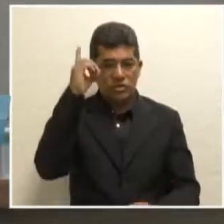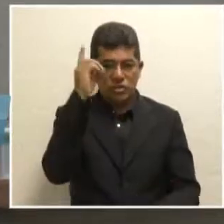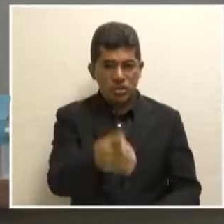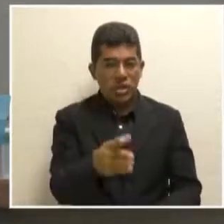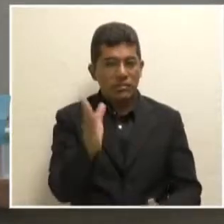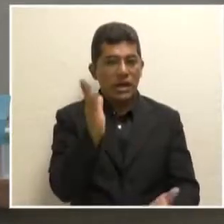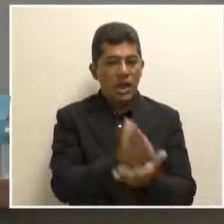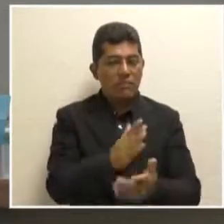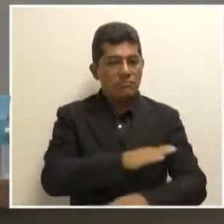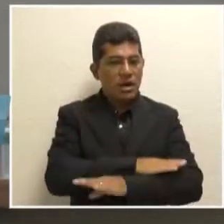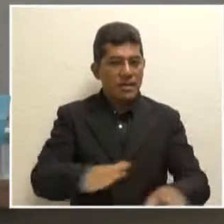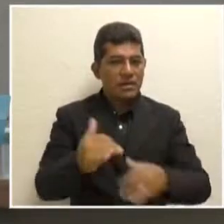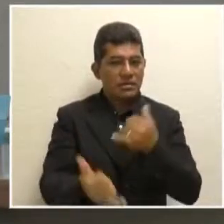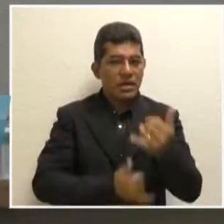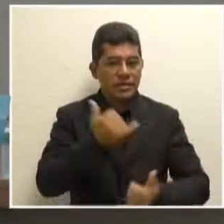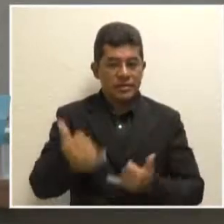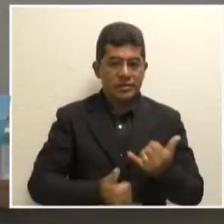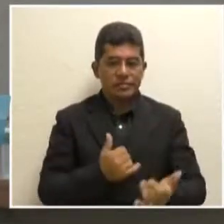com essa brincadeira.